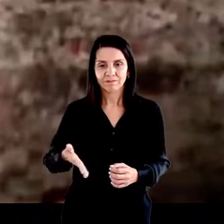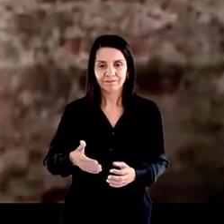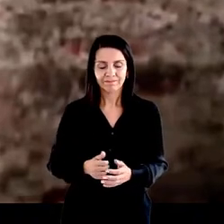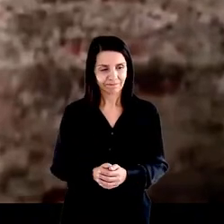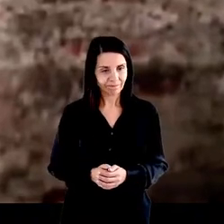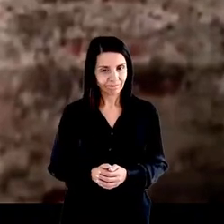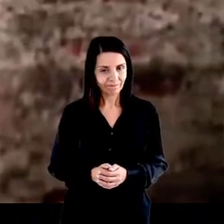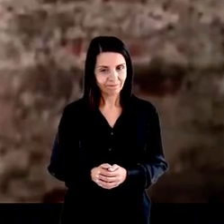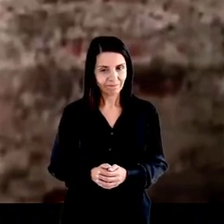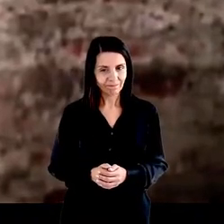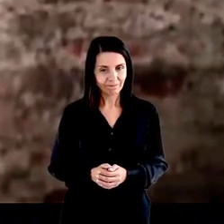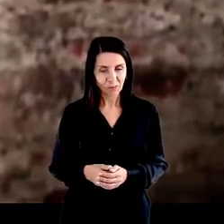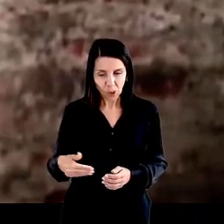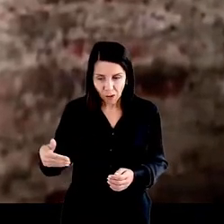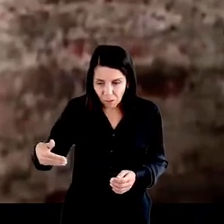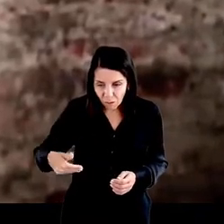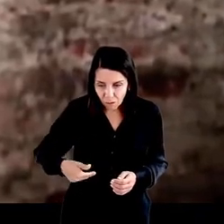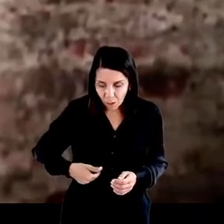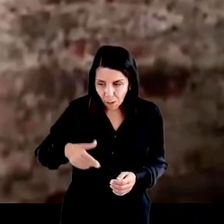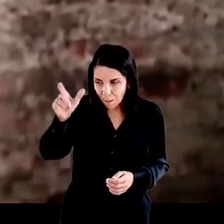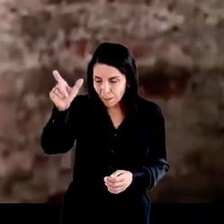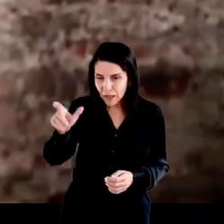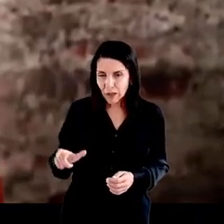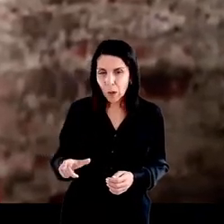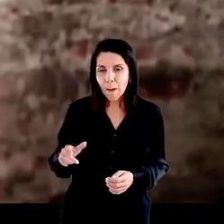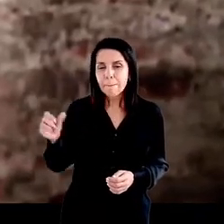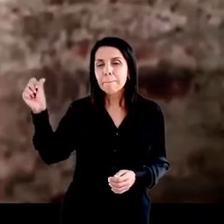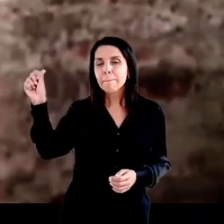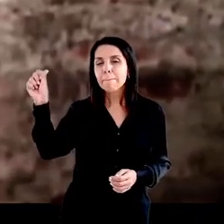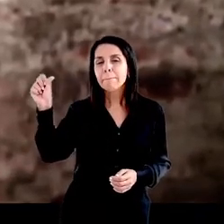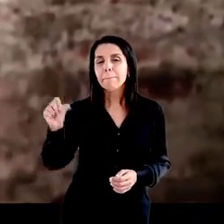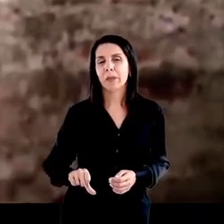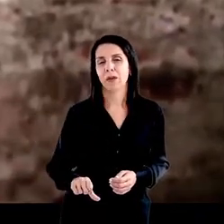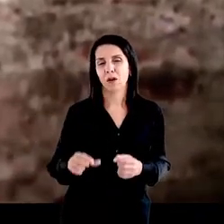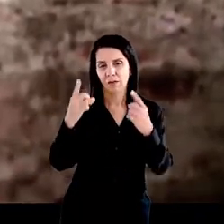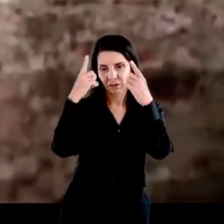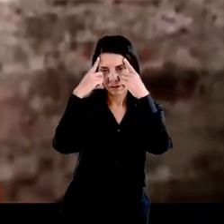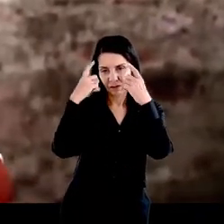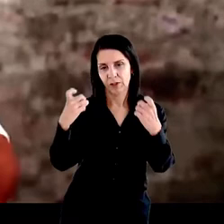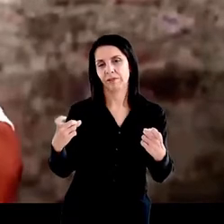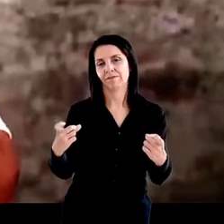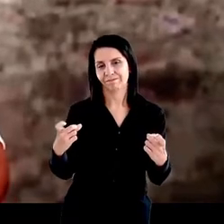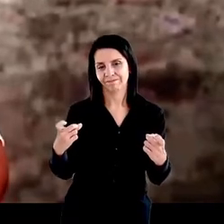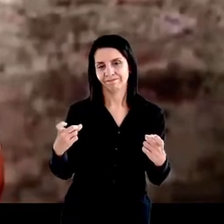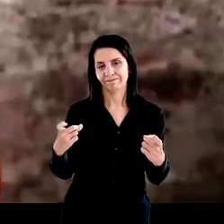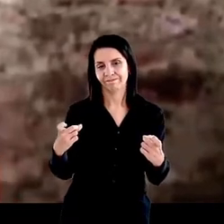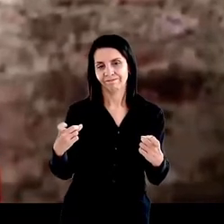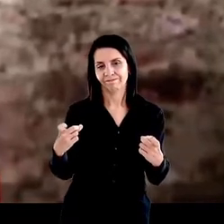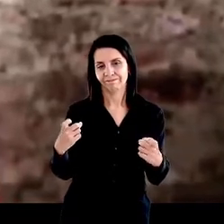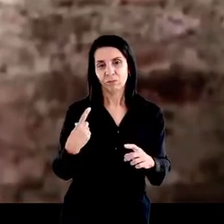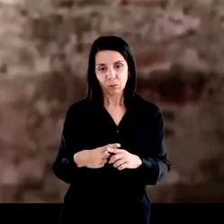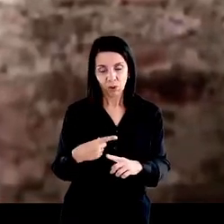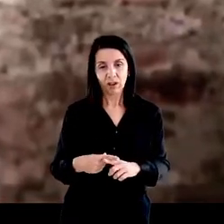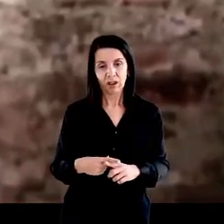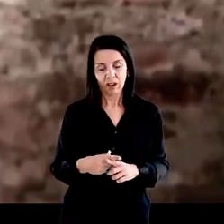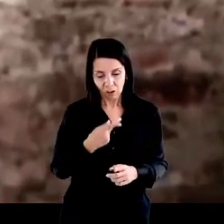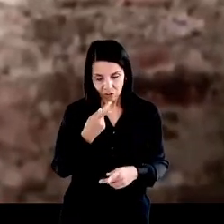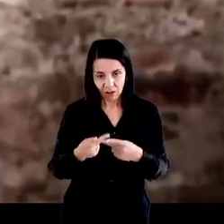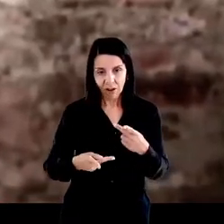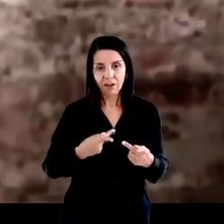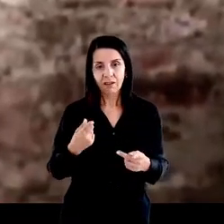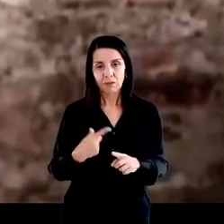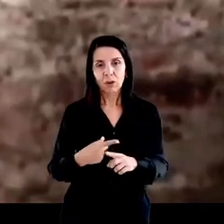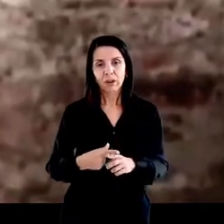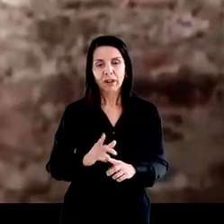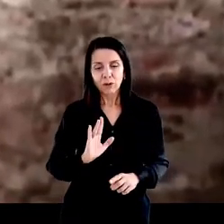violências. Entendeu? A pior das violências é a fome. Porque eu te digo isso, porque eu já fui uma